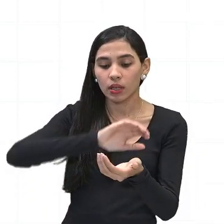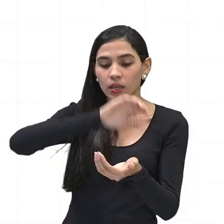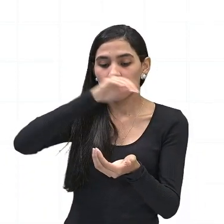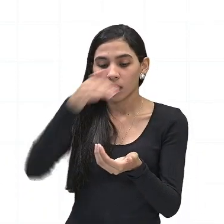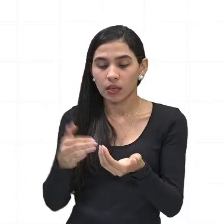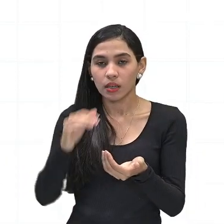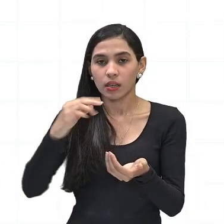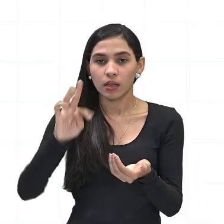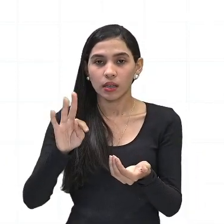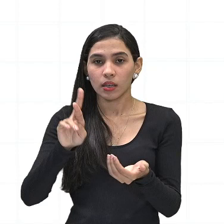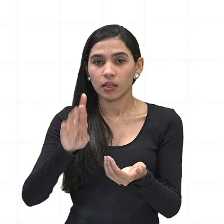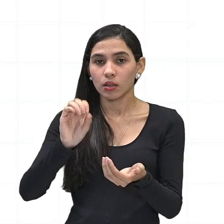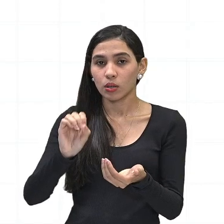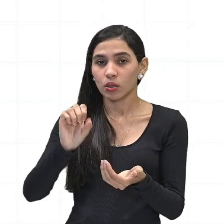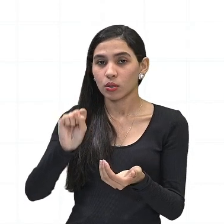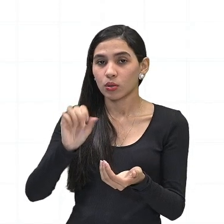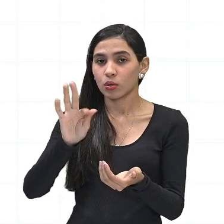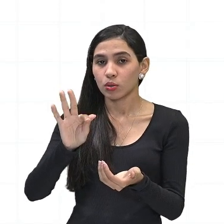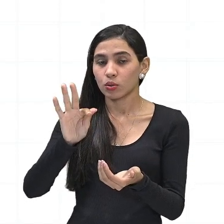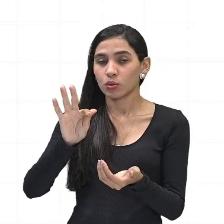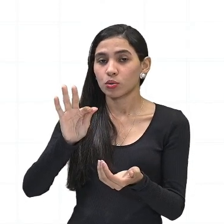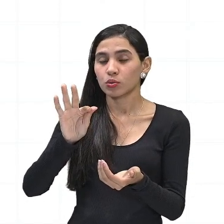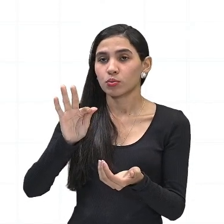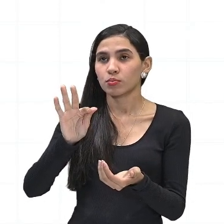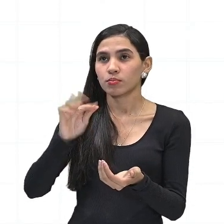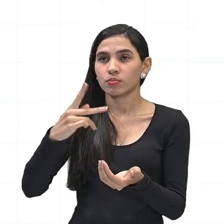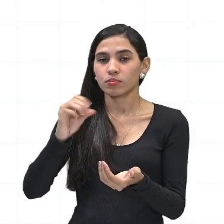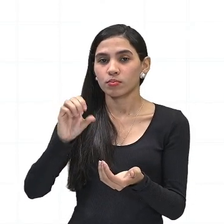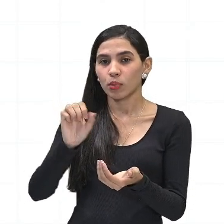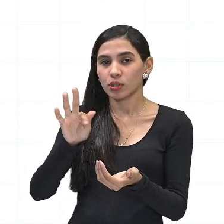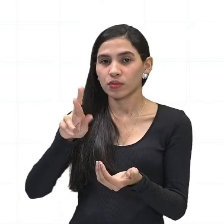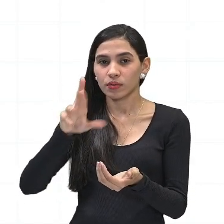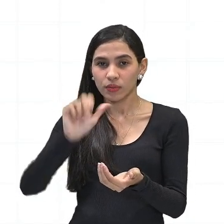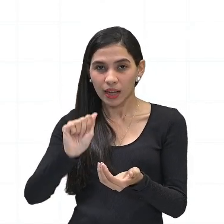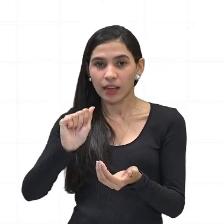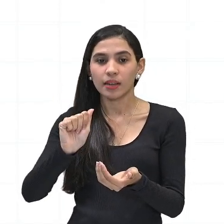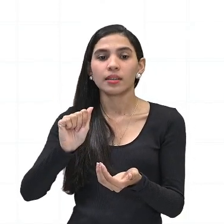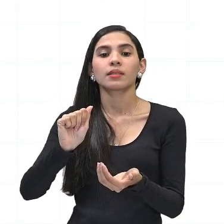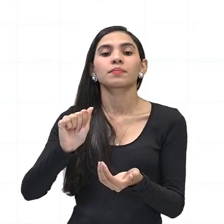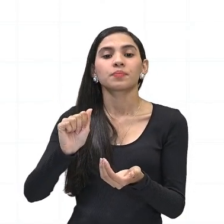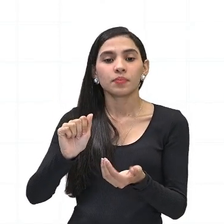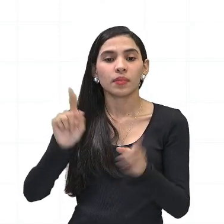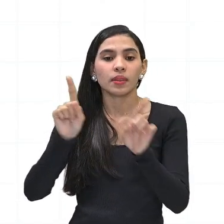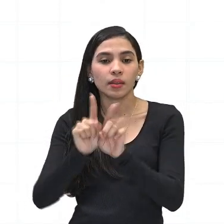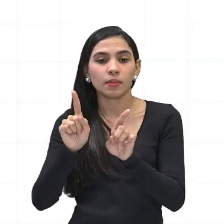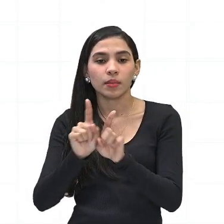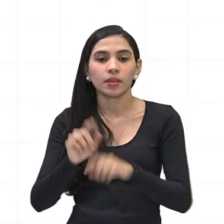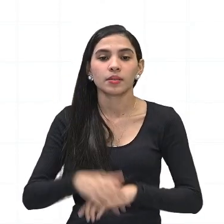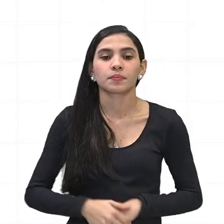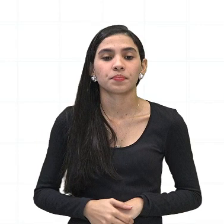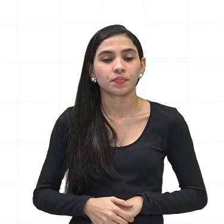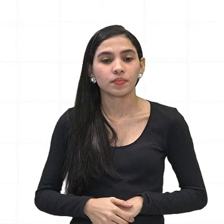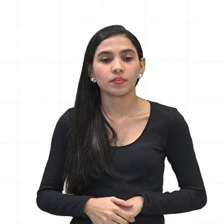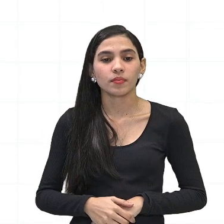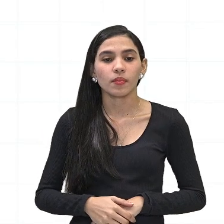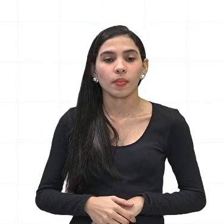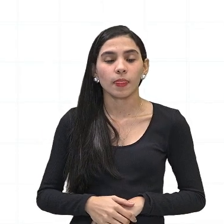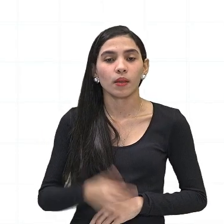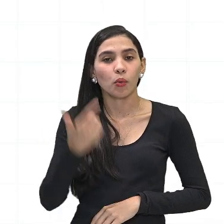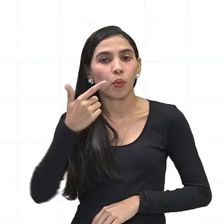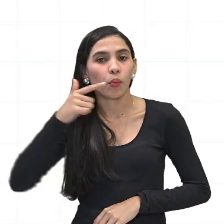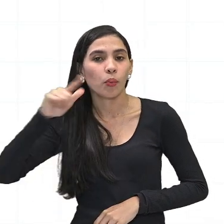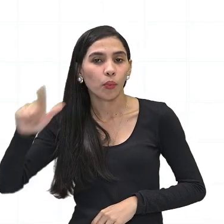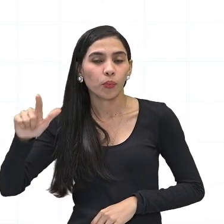região mais próxima da superfície da Terra, e o restante, os restantes, no caso